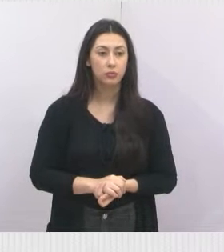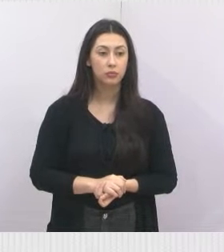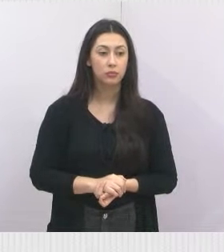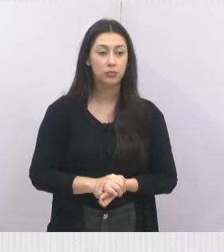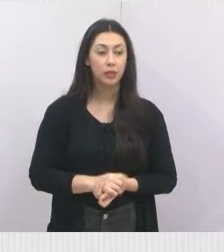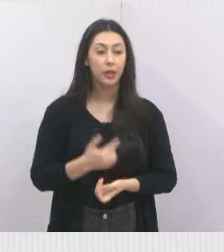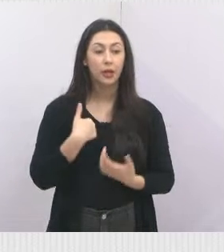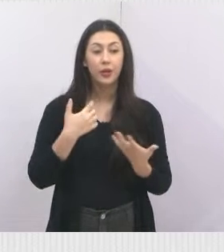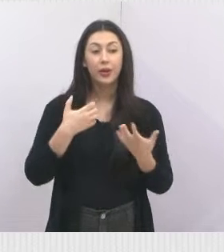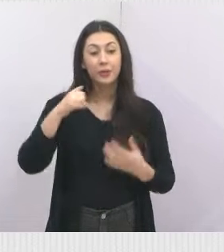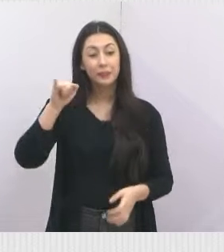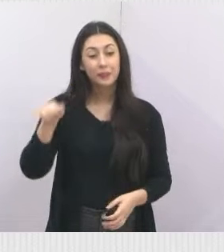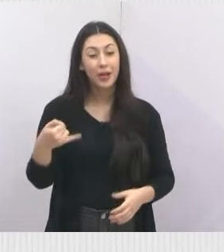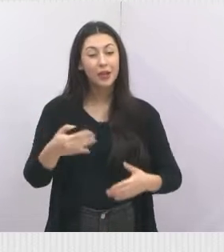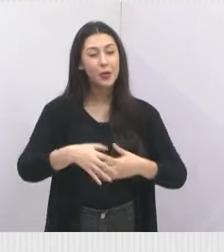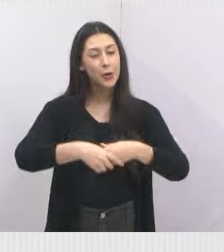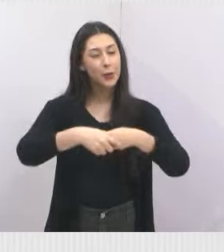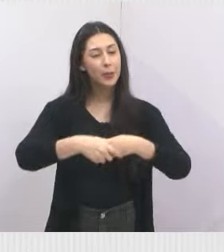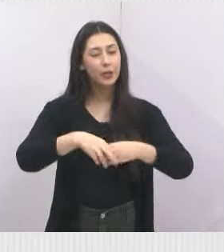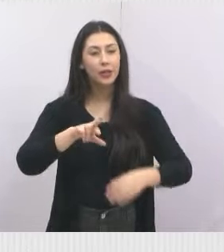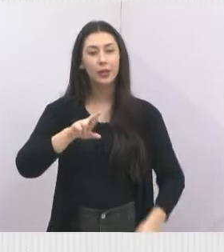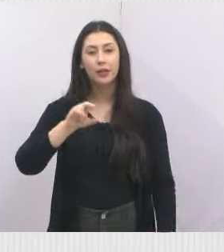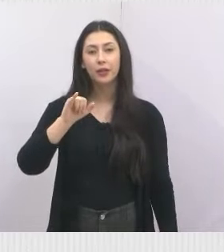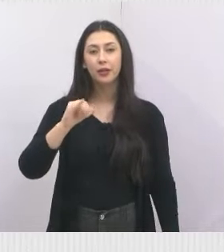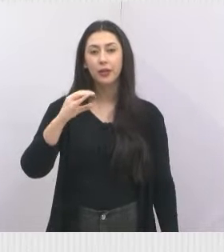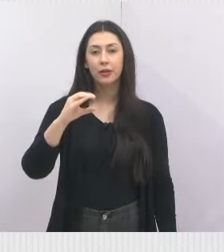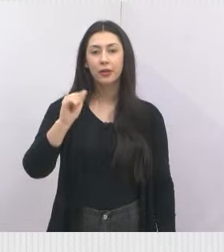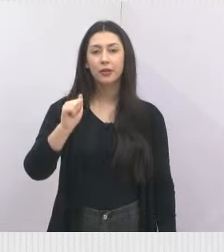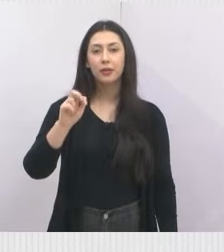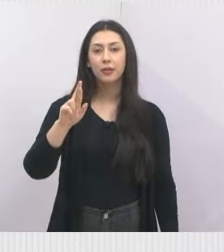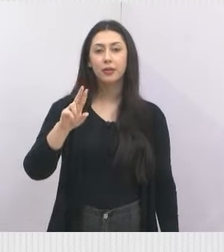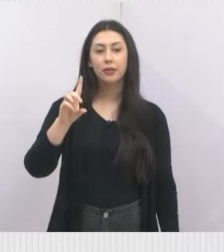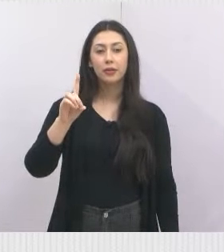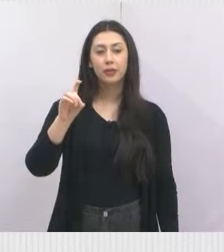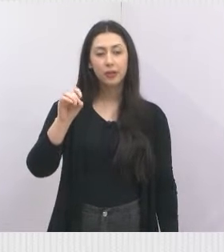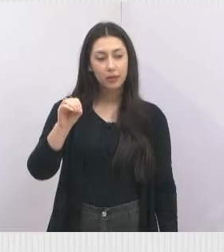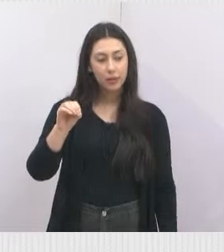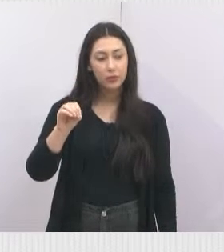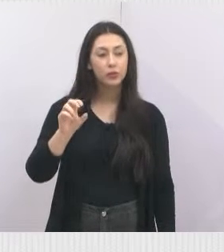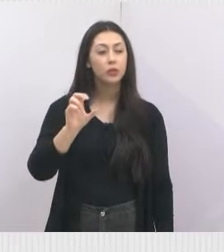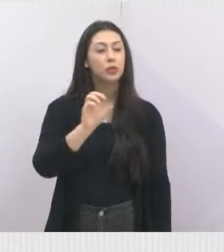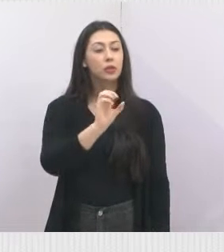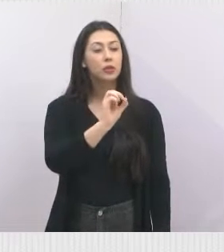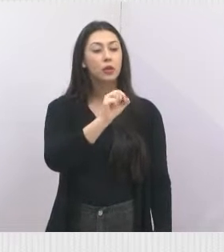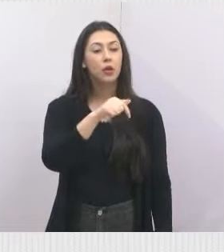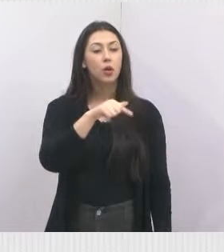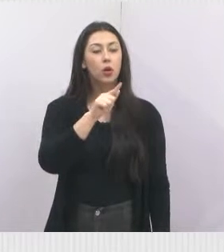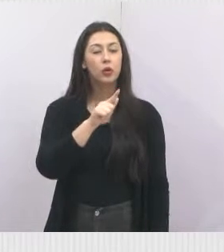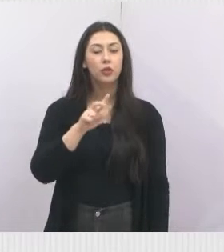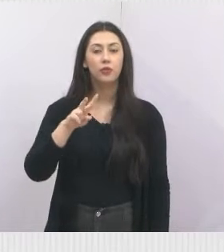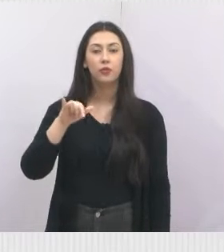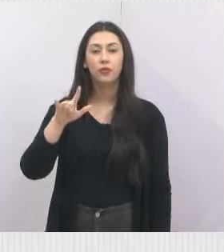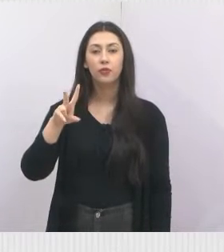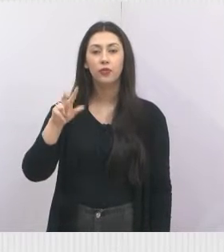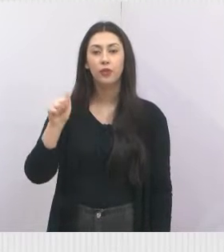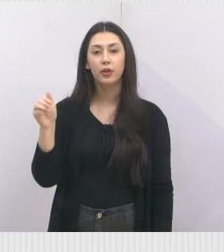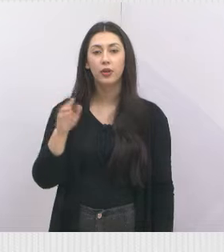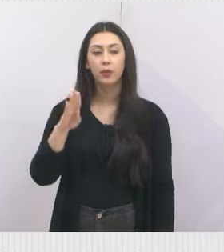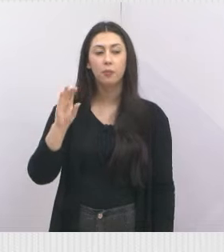Quero aproveitar e já saudar o Ricardo, da ONG Viva Boa Vista, que está aqui hoje presente no nosso